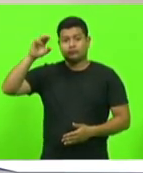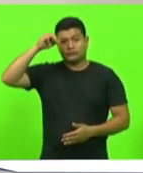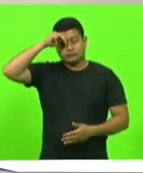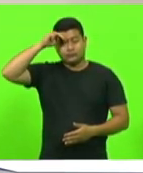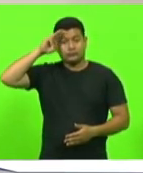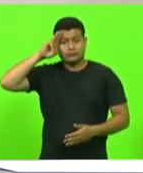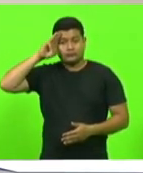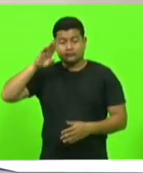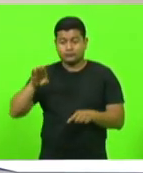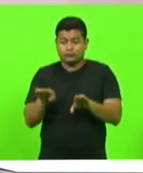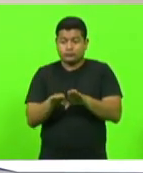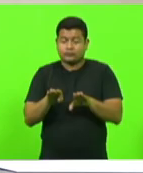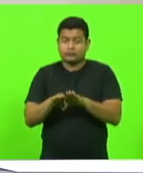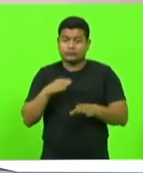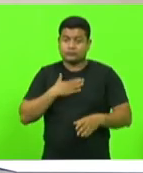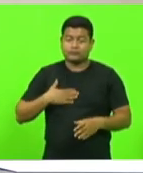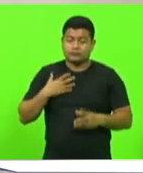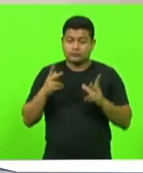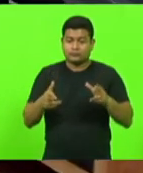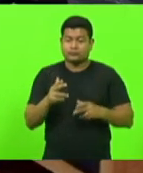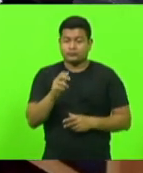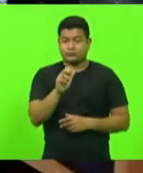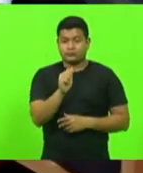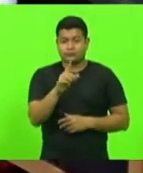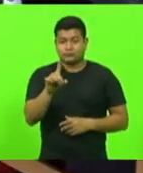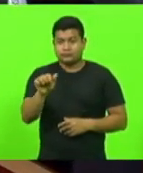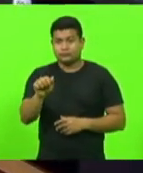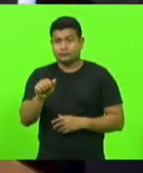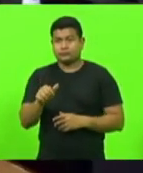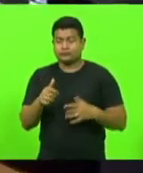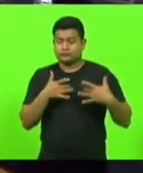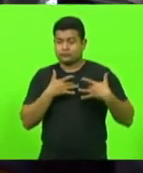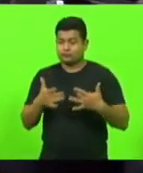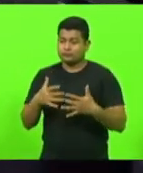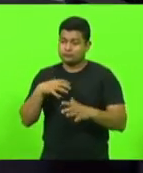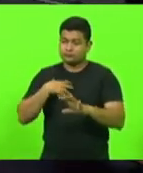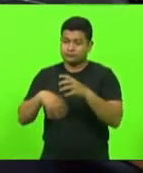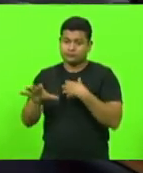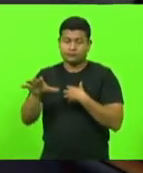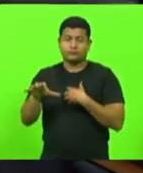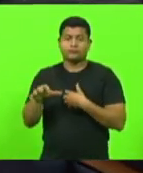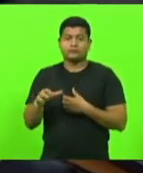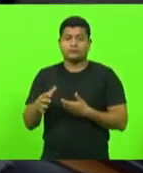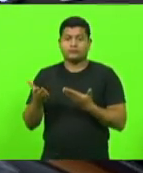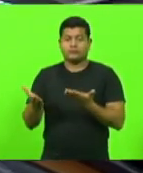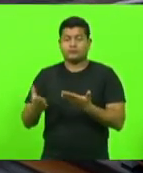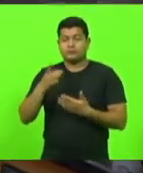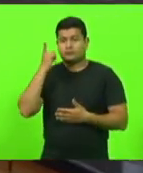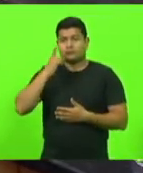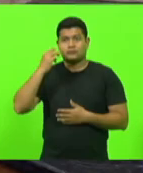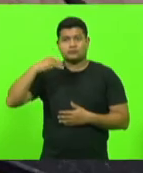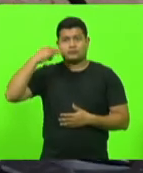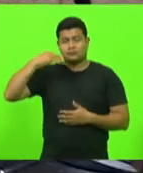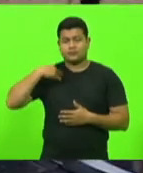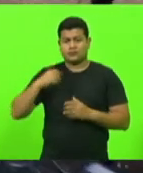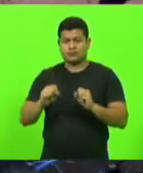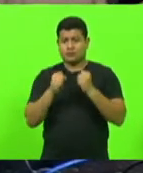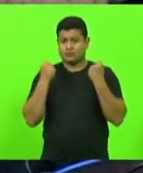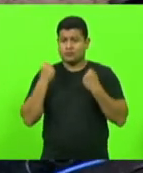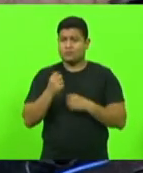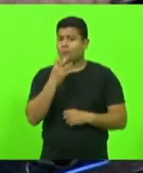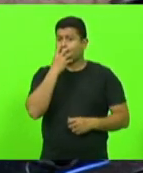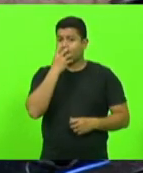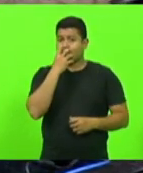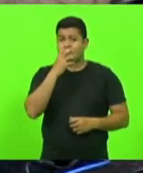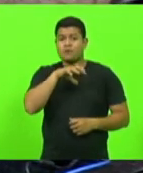gostaria de ser como a deputada Ada solidário com nosso nobre deputado Márcio que tem sido um defensor dos animais tem sido